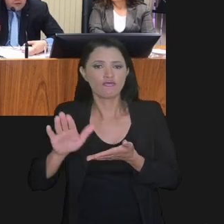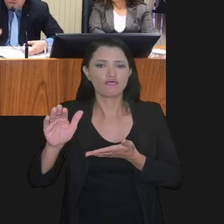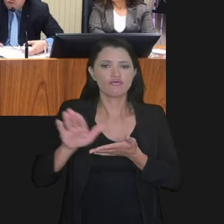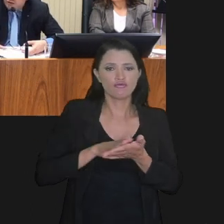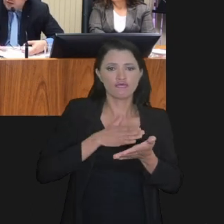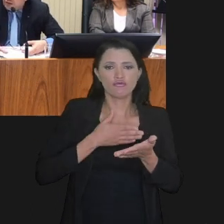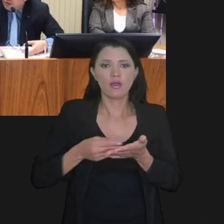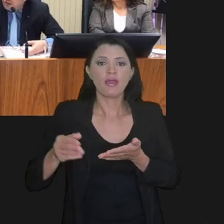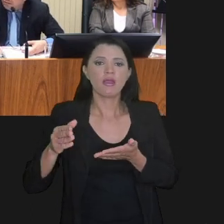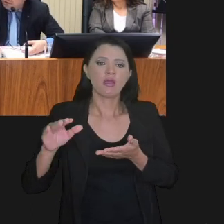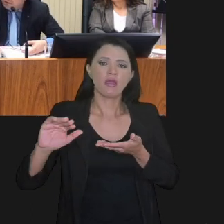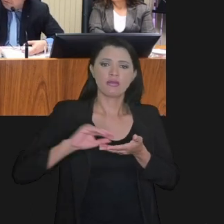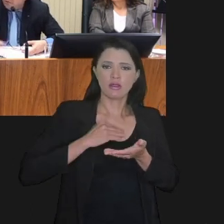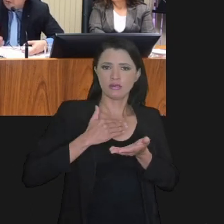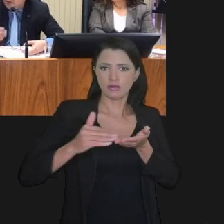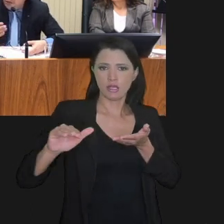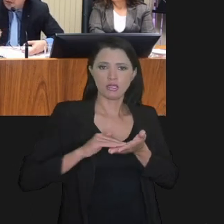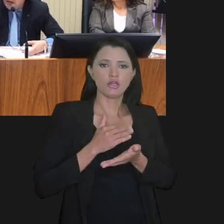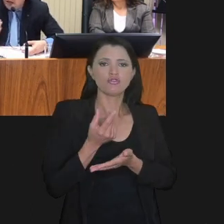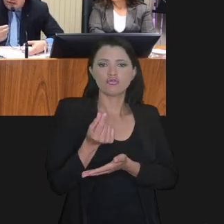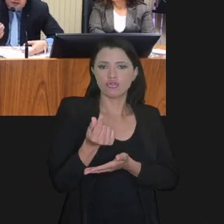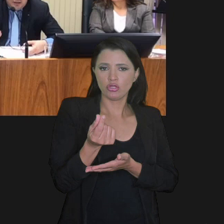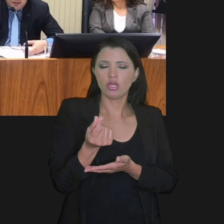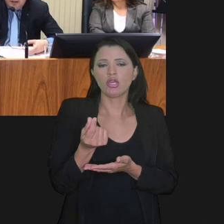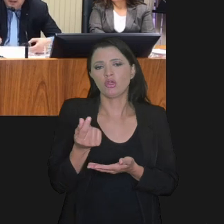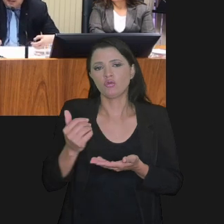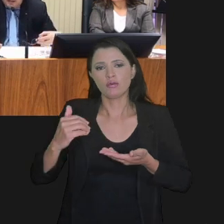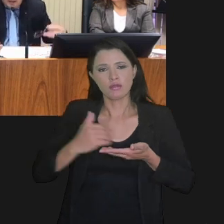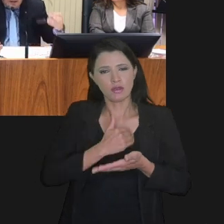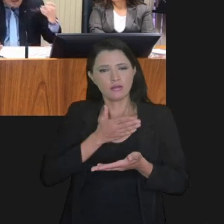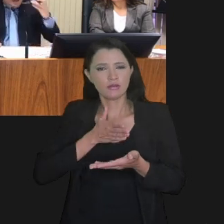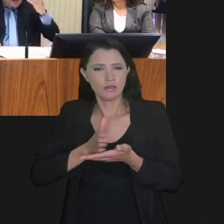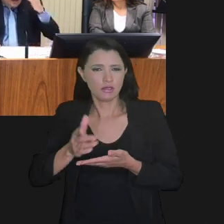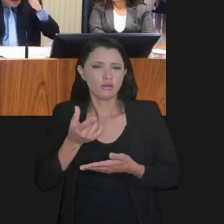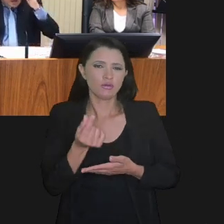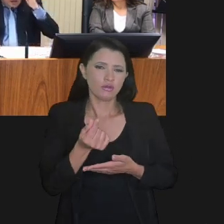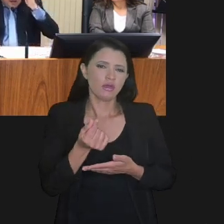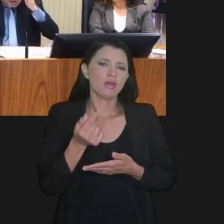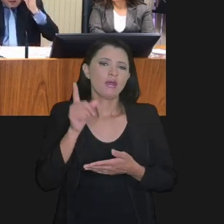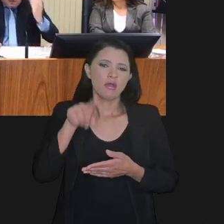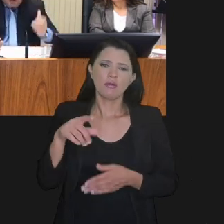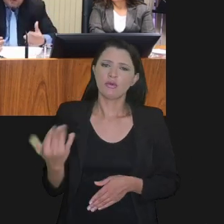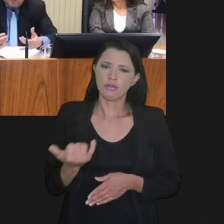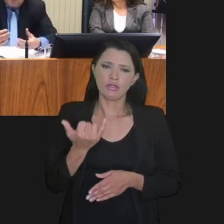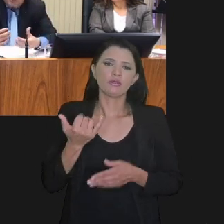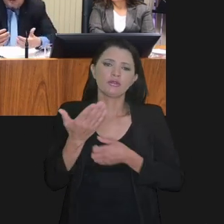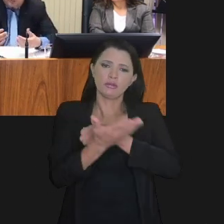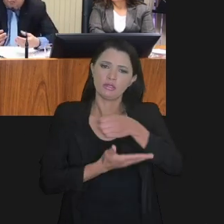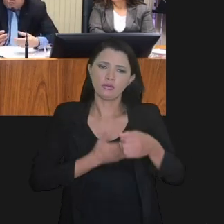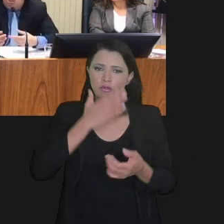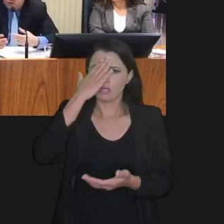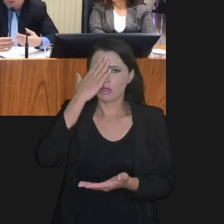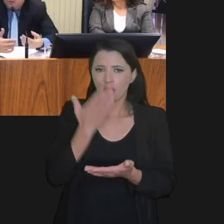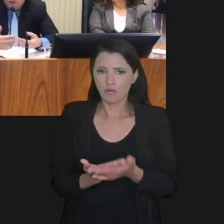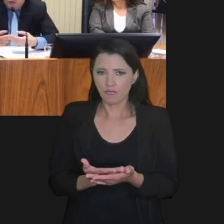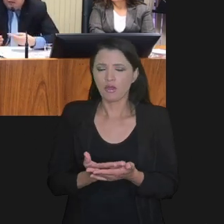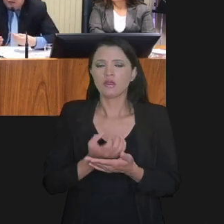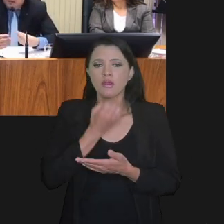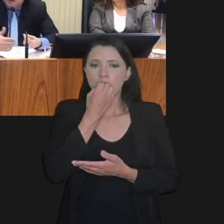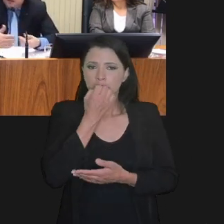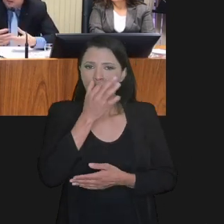fluxo de caixa dele, então é importante ter esse princípio da